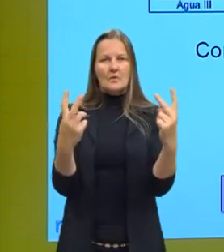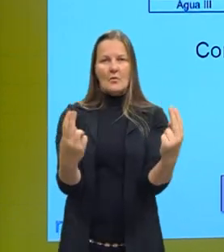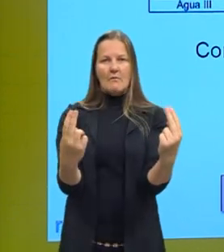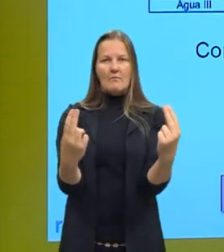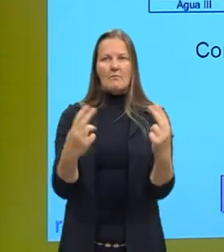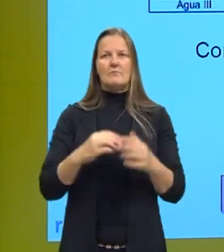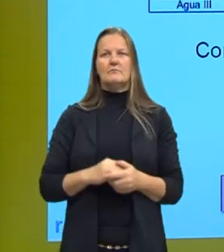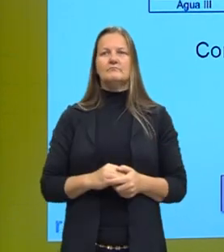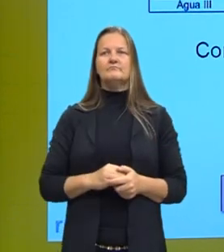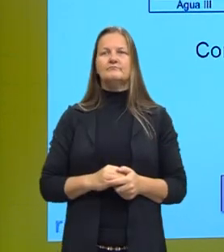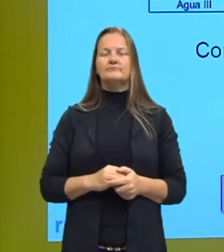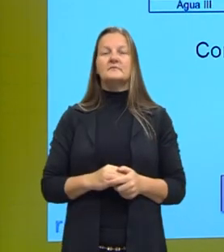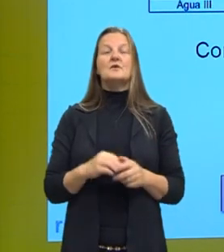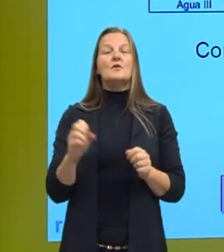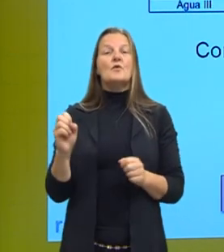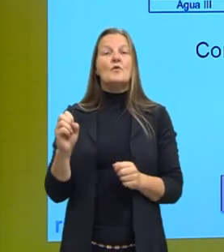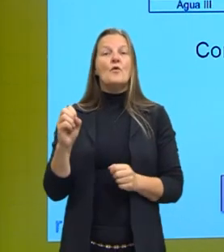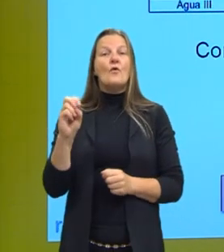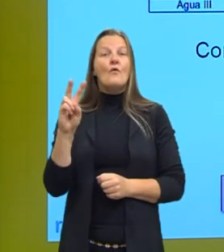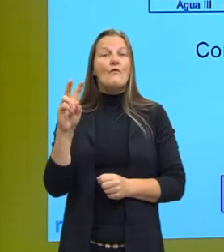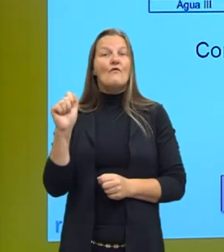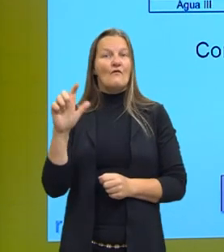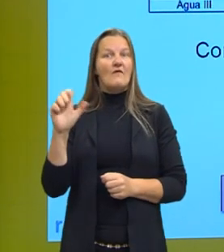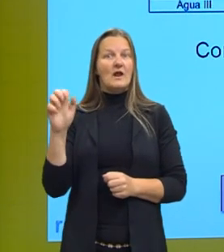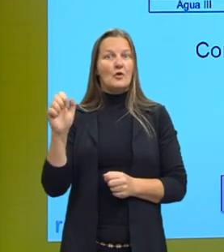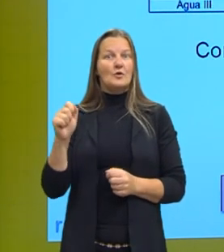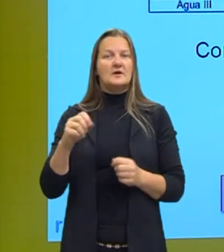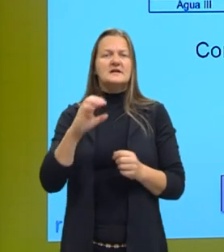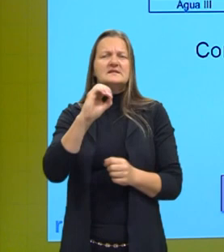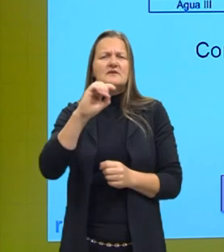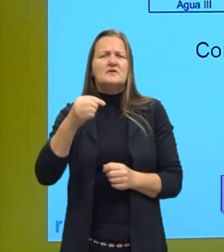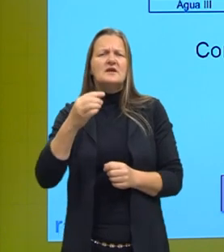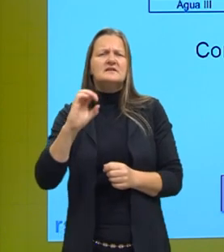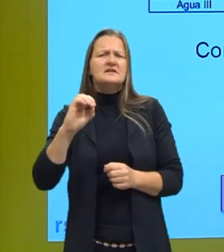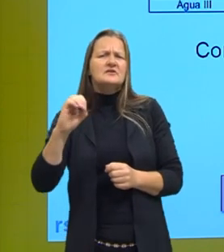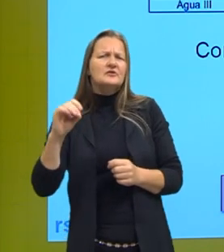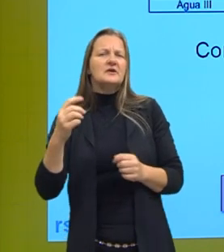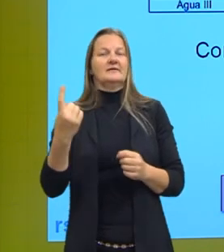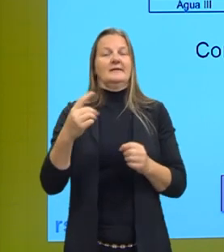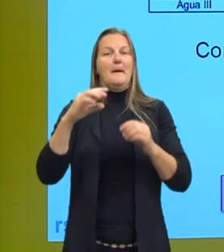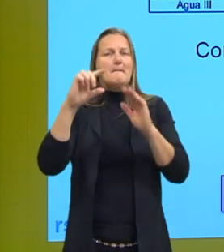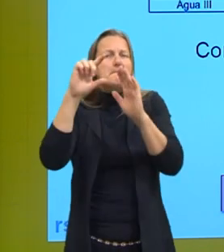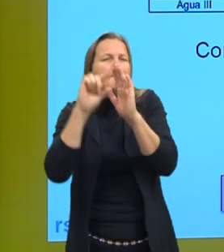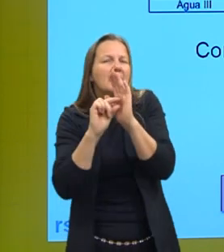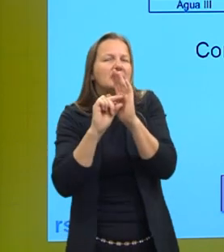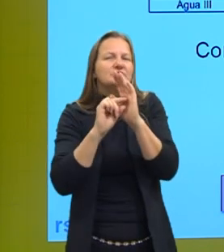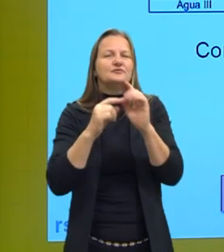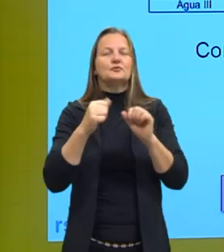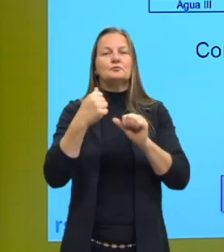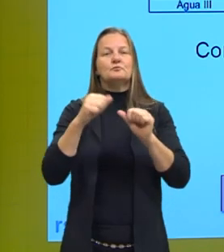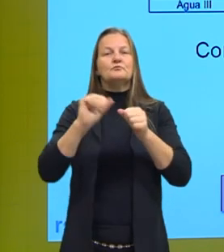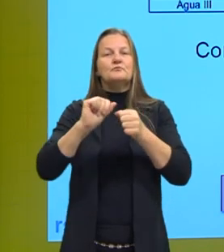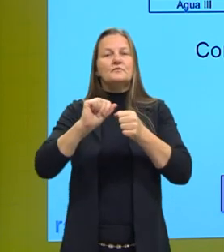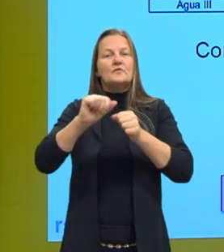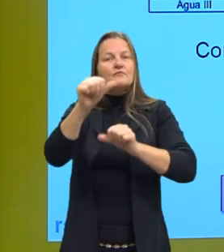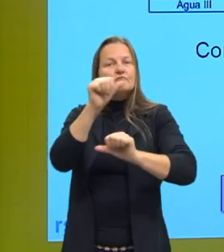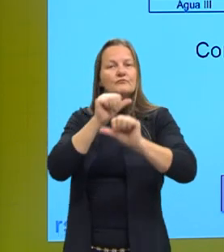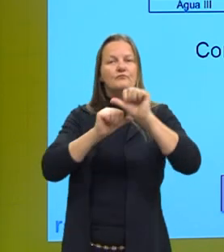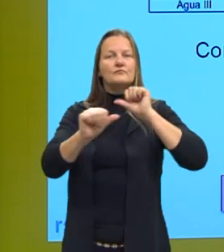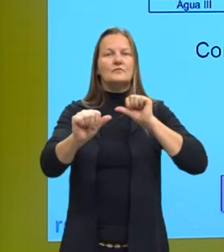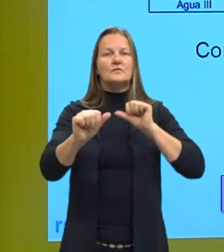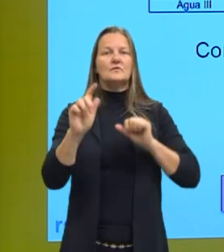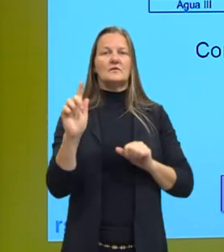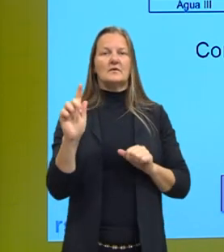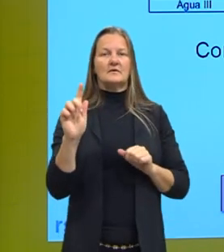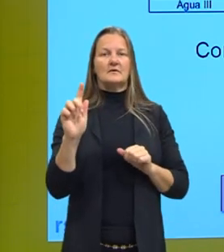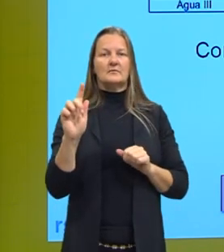Como eu tenho um valor muito pequeno, porque 0,014mg é um valor baixo, quando eu converto para gramas,